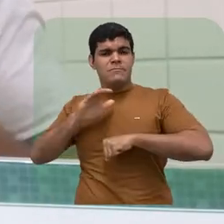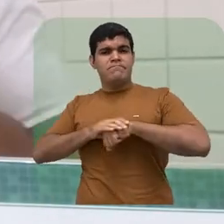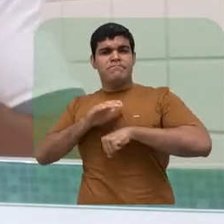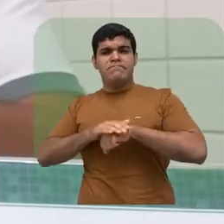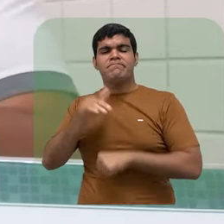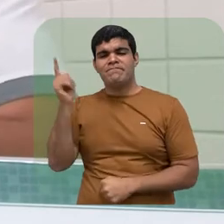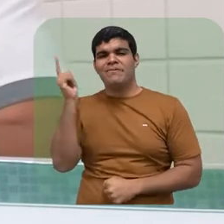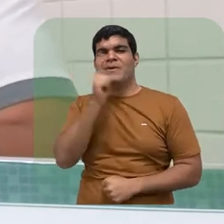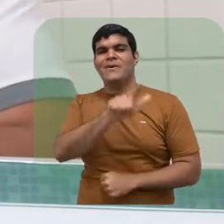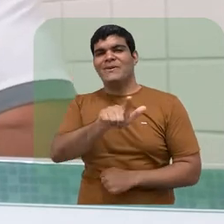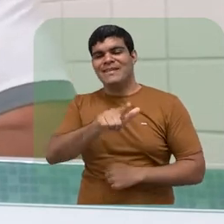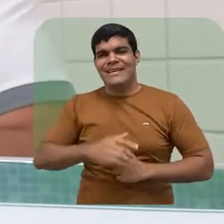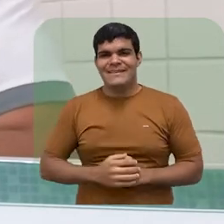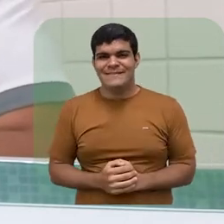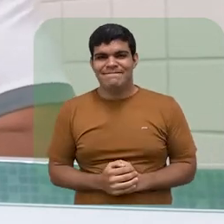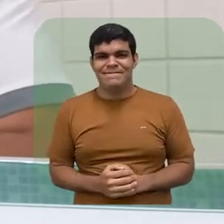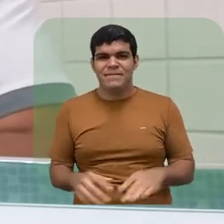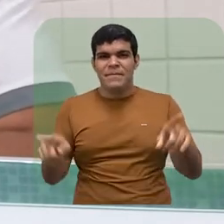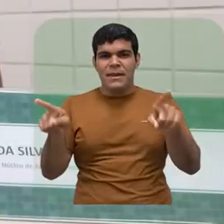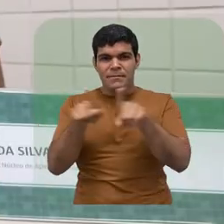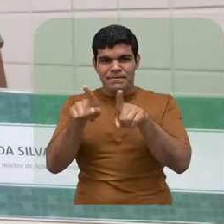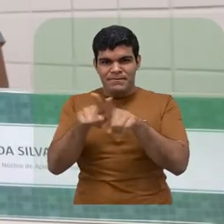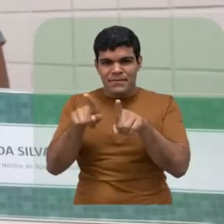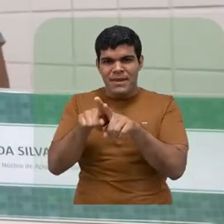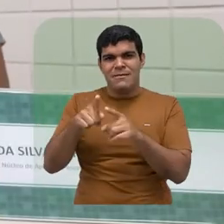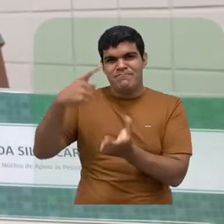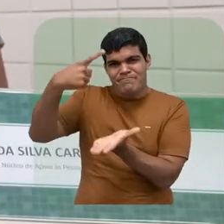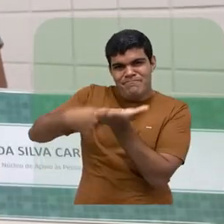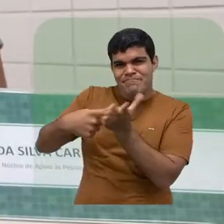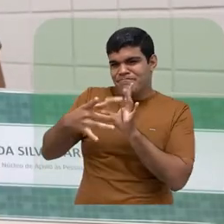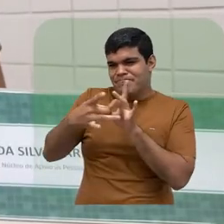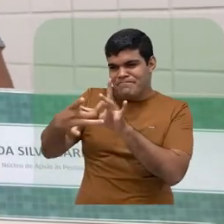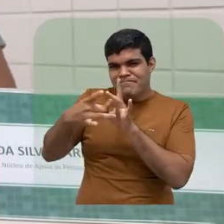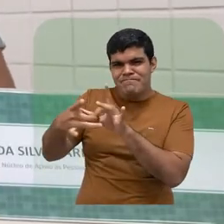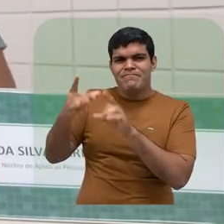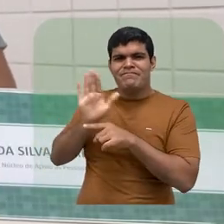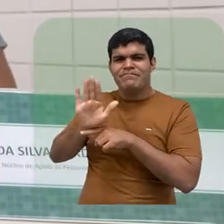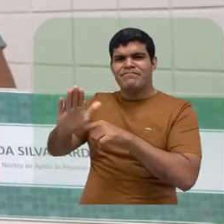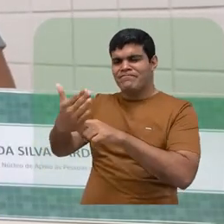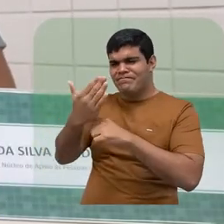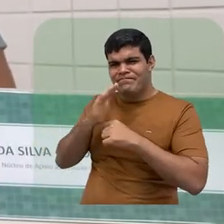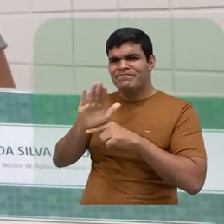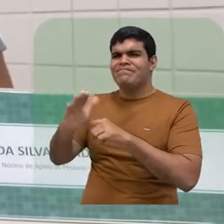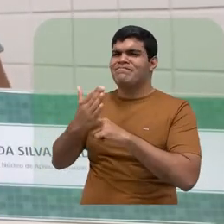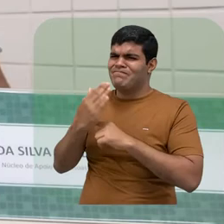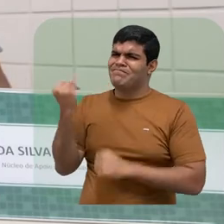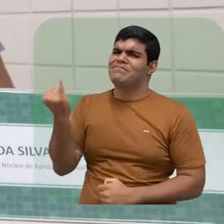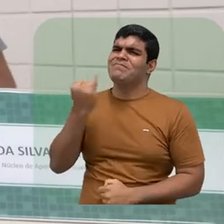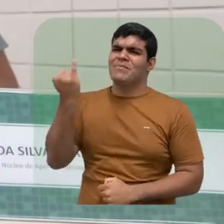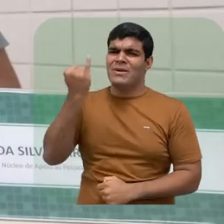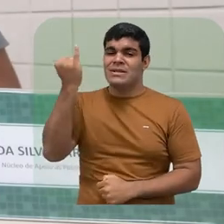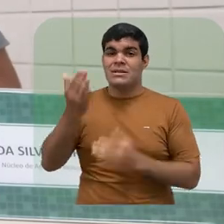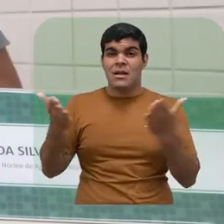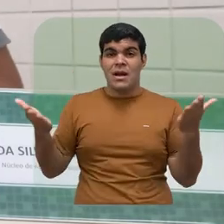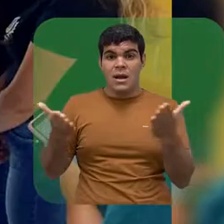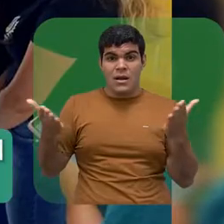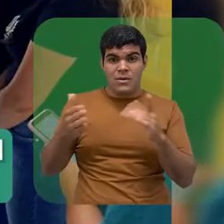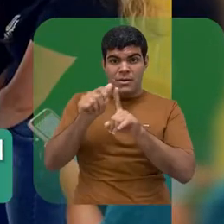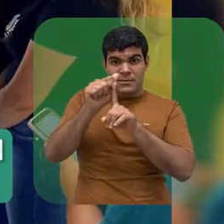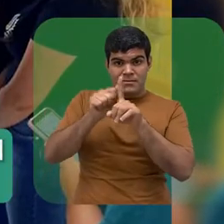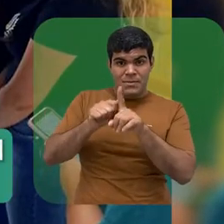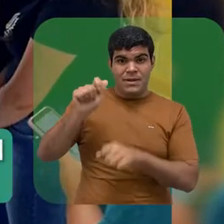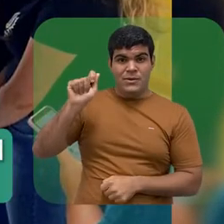chegada até a sua saída do centro. Além disso, essa parceria traz benefícios a ambas instituições.